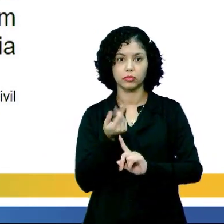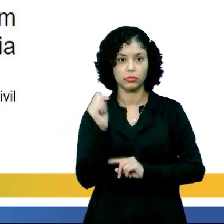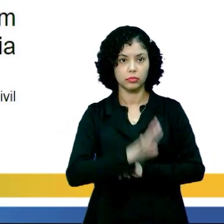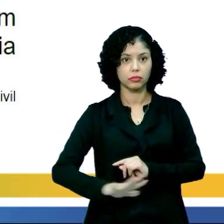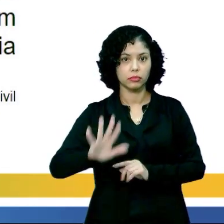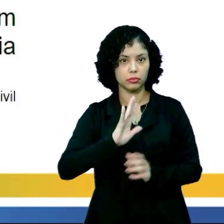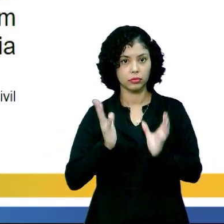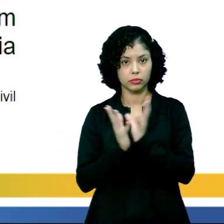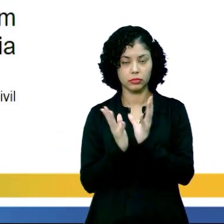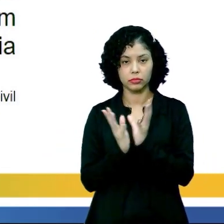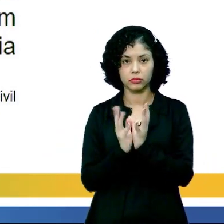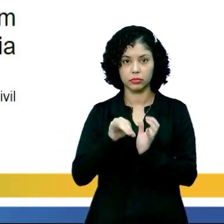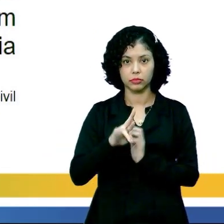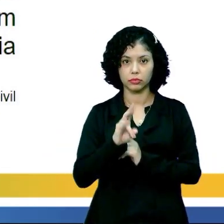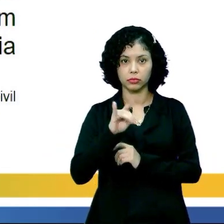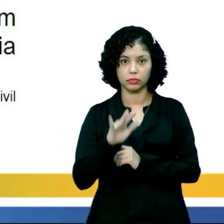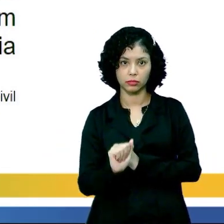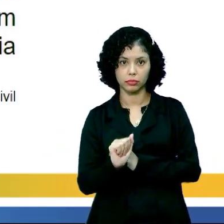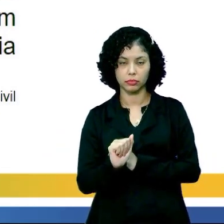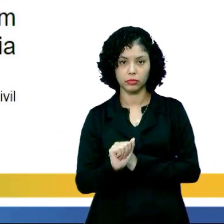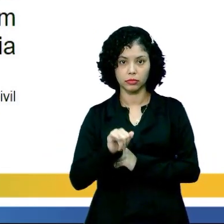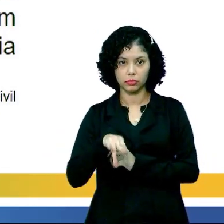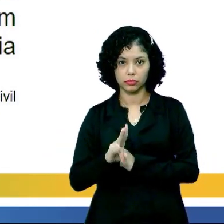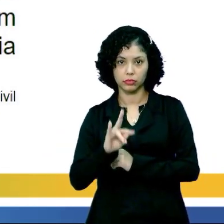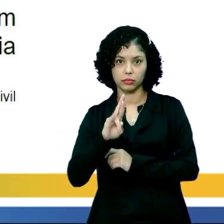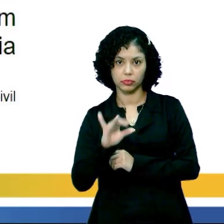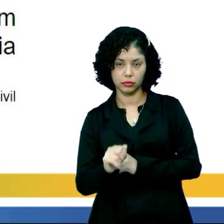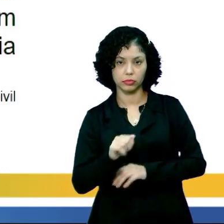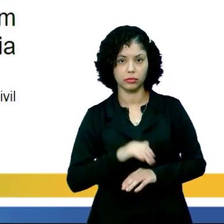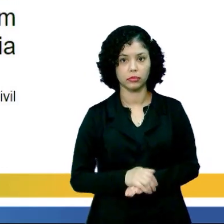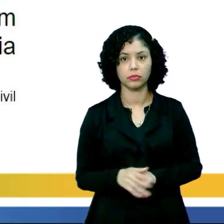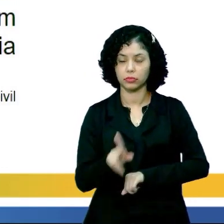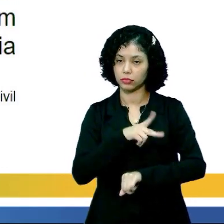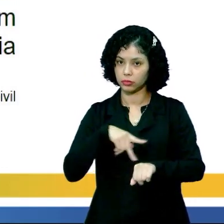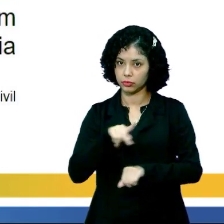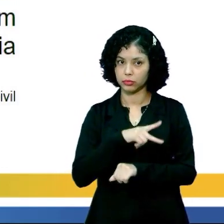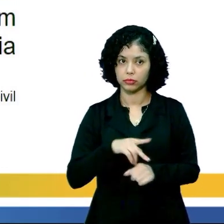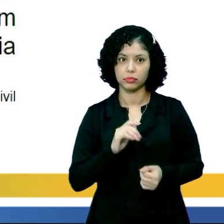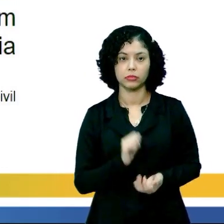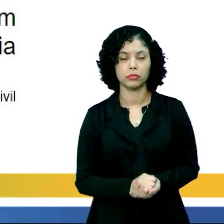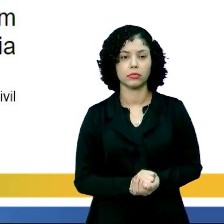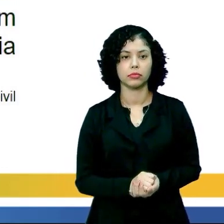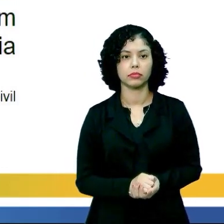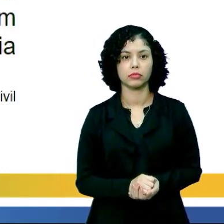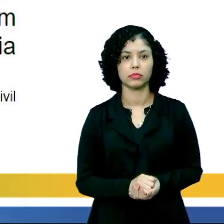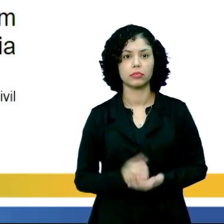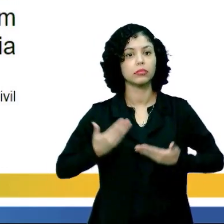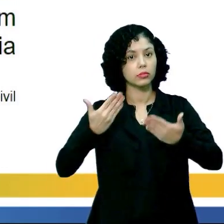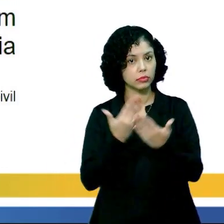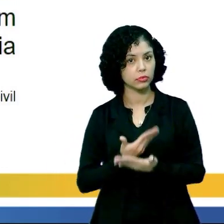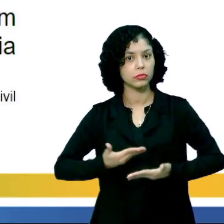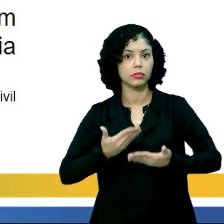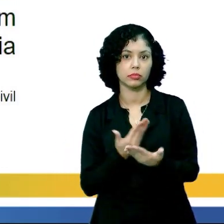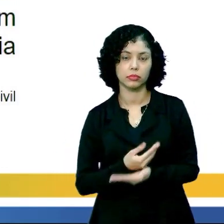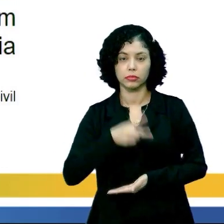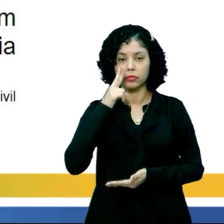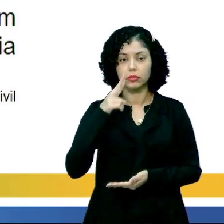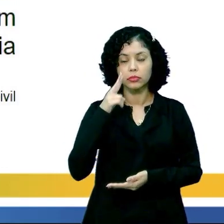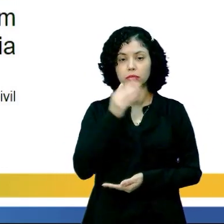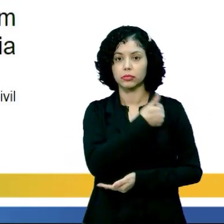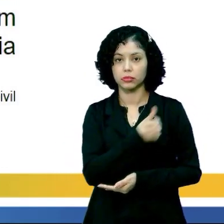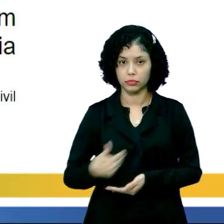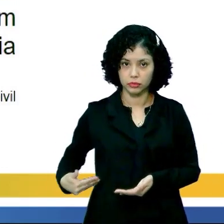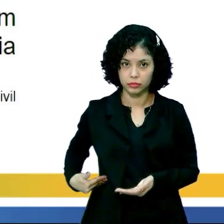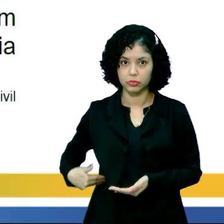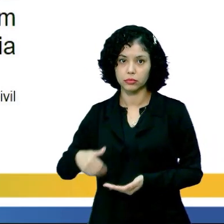histórico e artístico nacional, o conjunto dos bens móveis e imóveis, que foi o que a gente viu hoje, existentes no país,